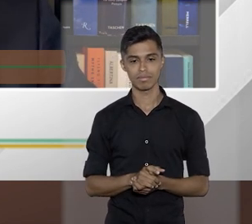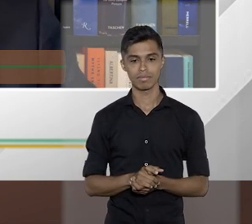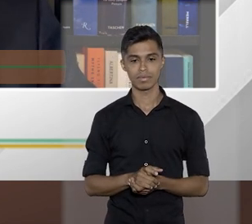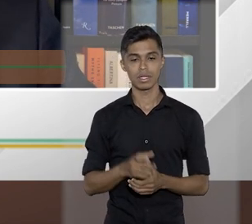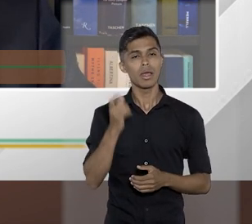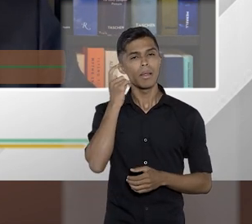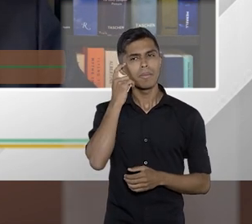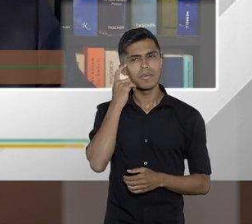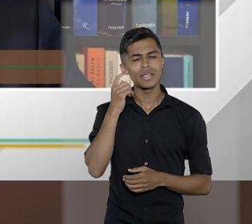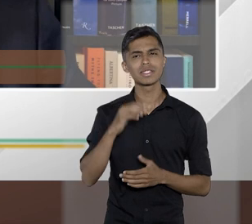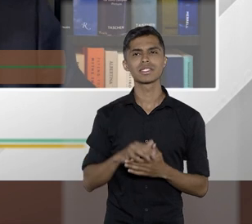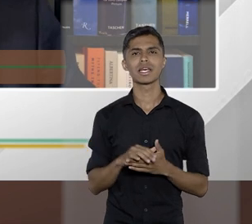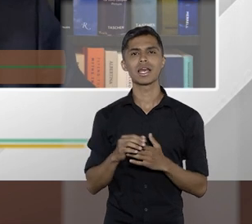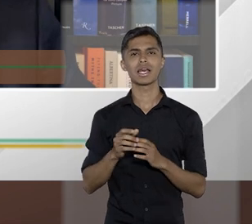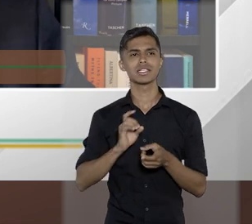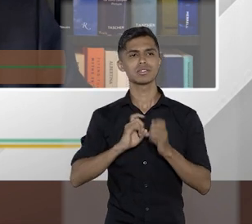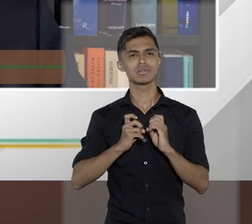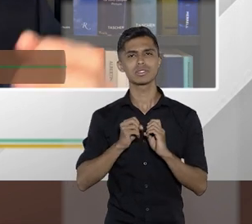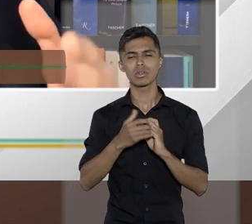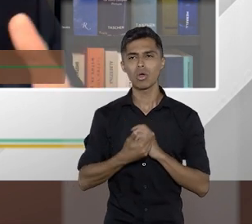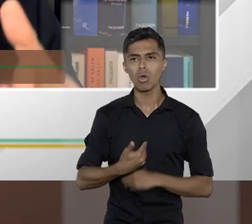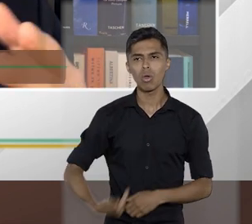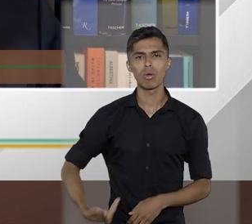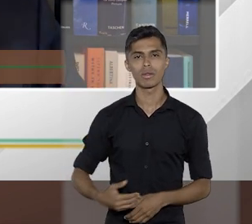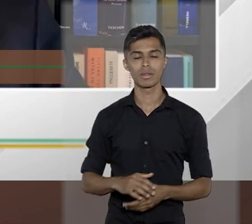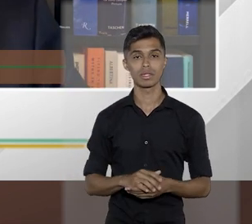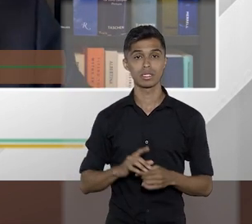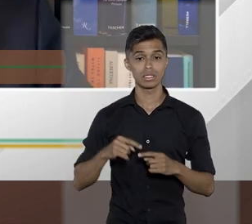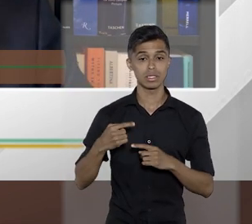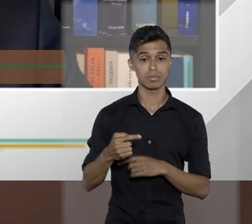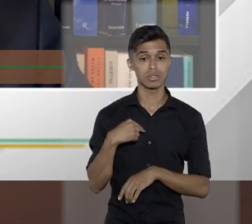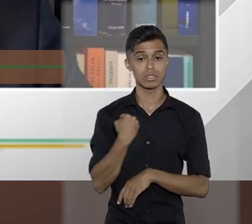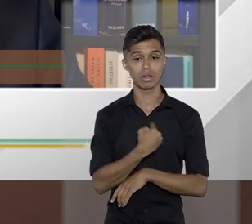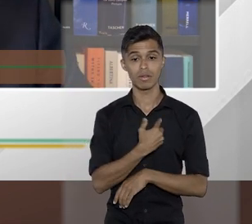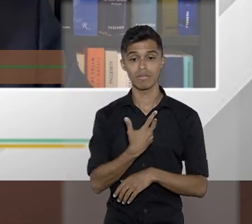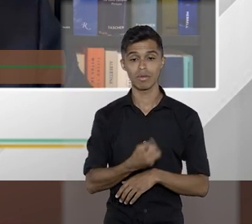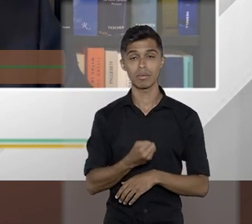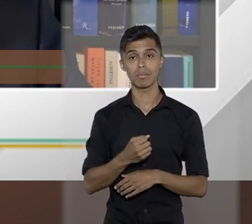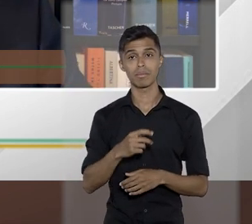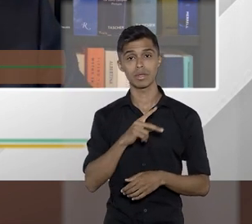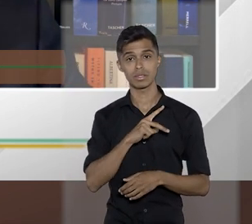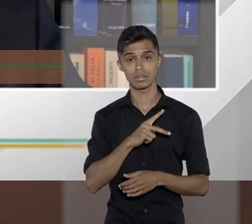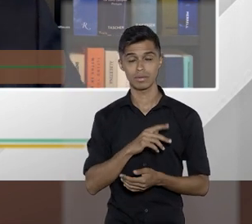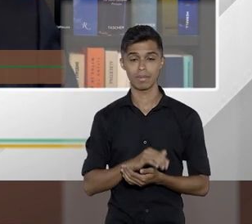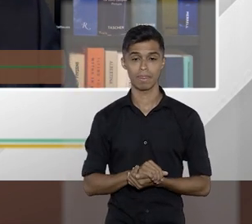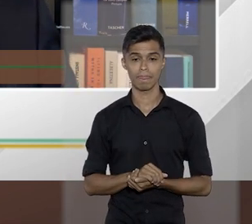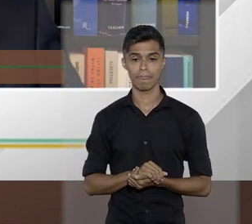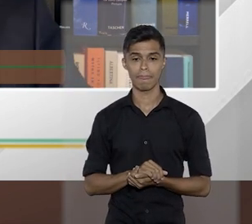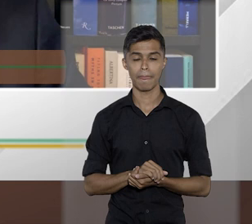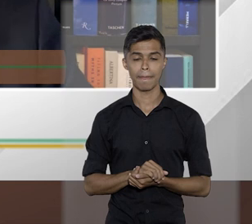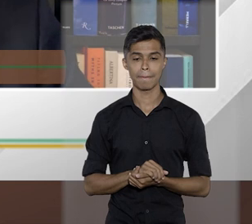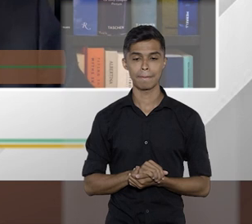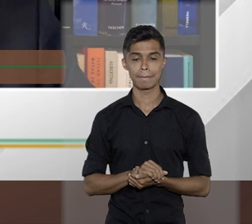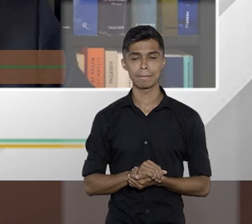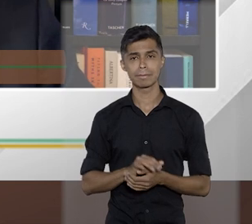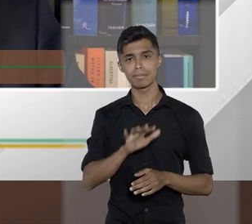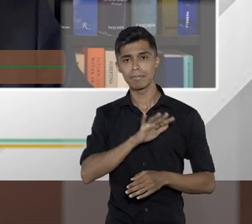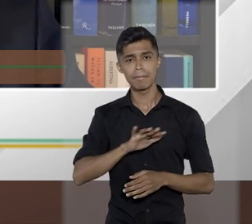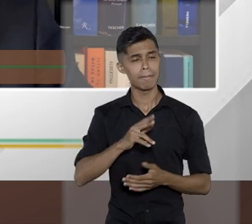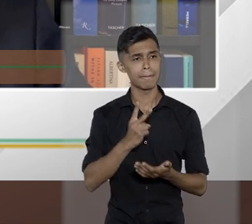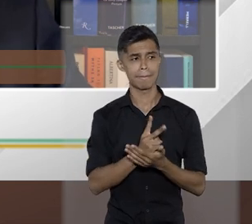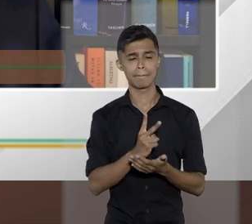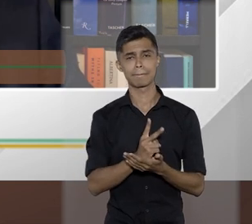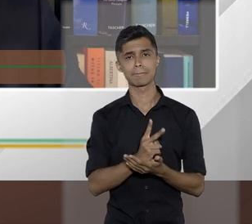gente pensa na administração pública de forma geral e depois a gente vai particularizar para a administração tributária a situação é a mesma